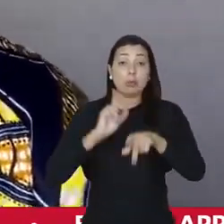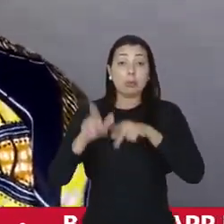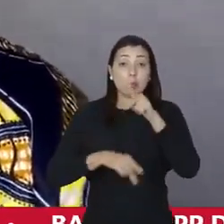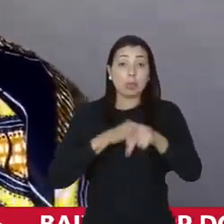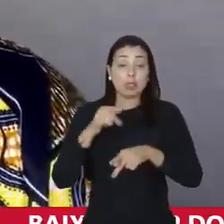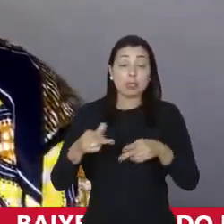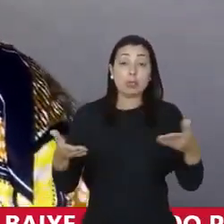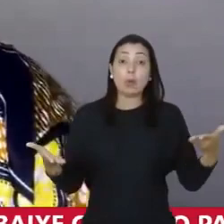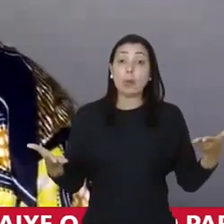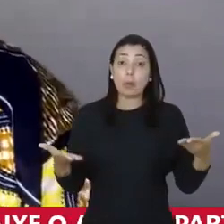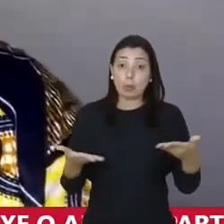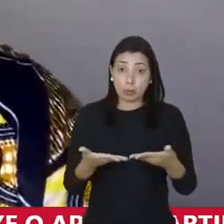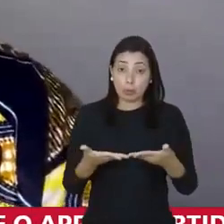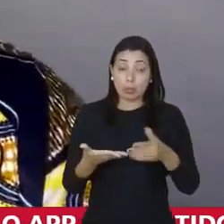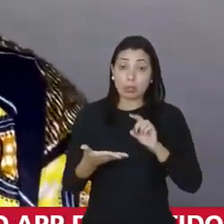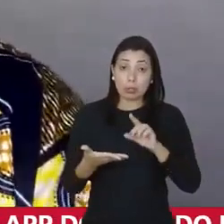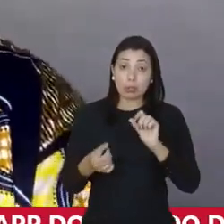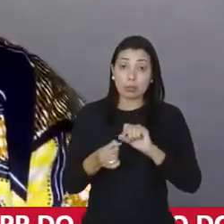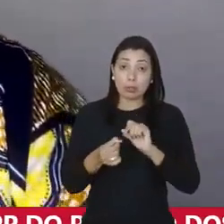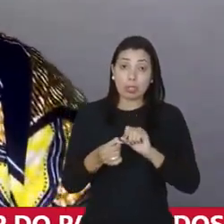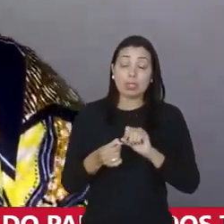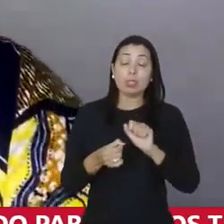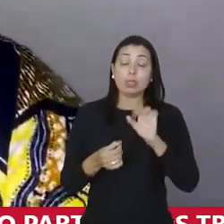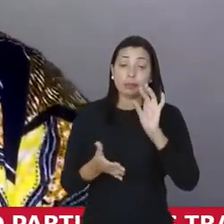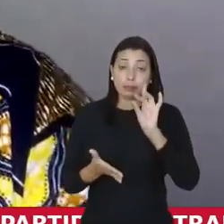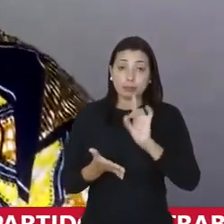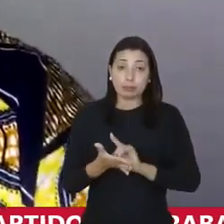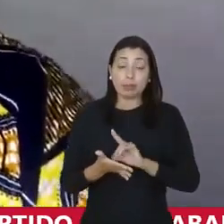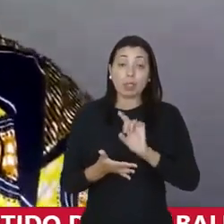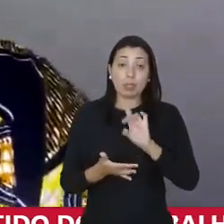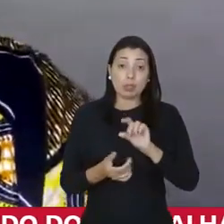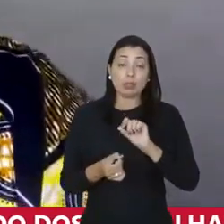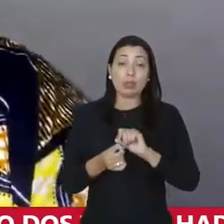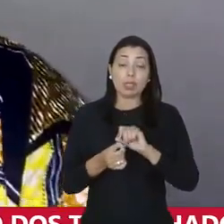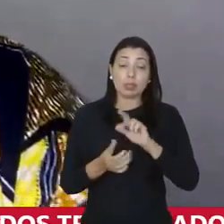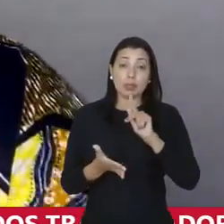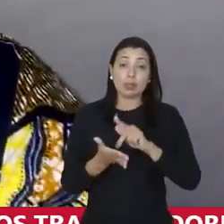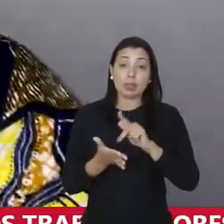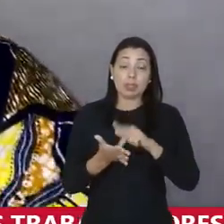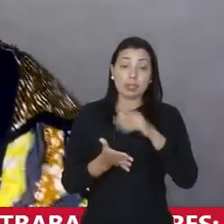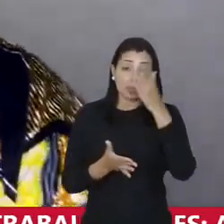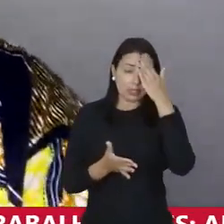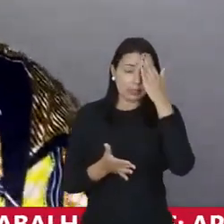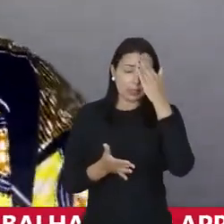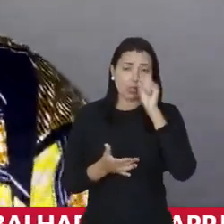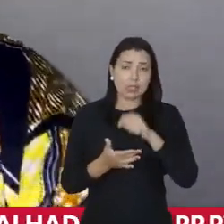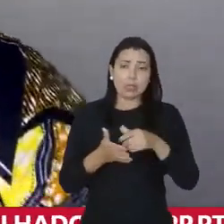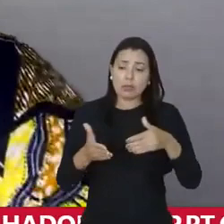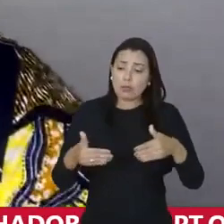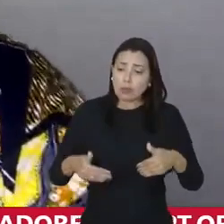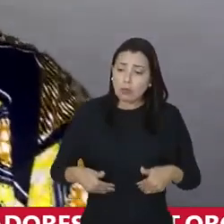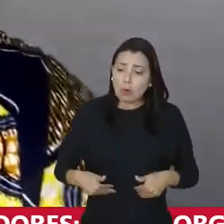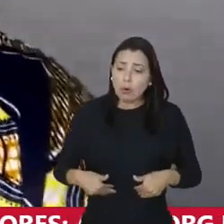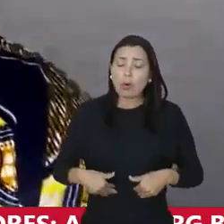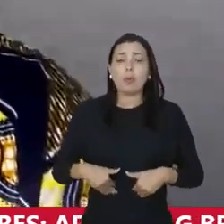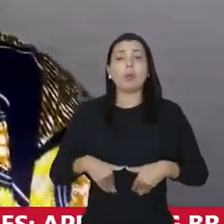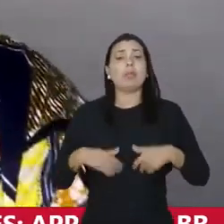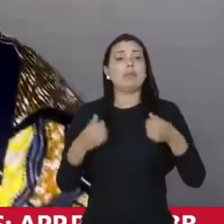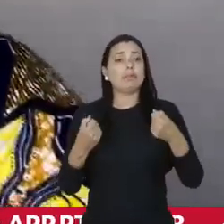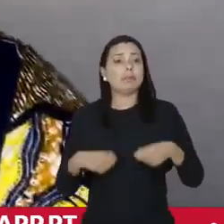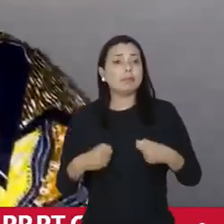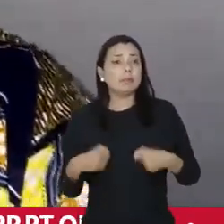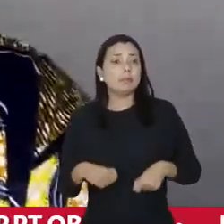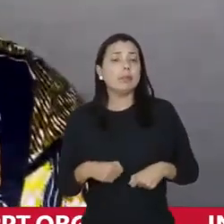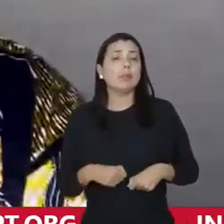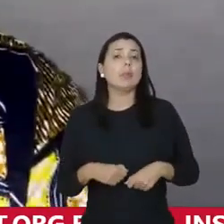morrendo no agora. E a gente só faz isso com vivência. A gente só faz isso com a realidade de saber o que é passar fome o que é passar necessidade